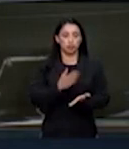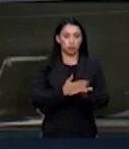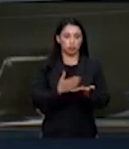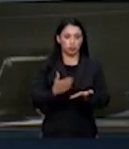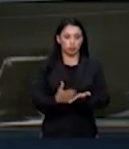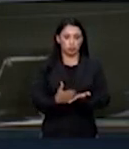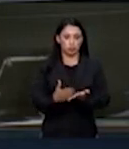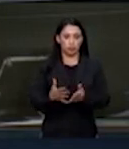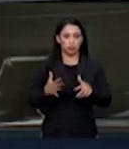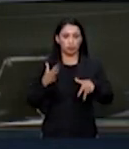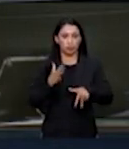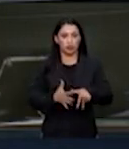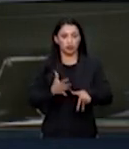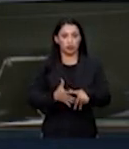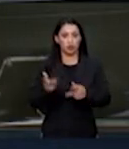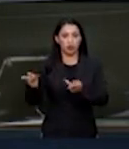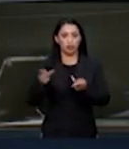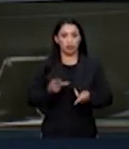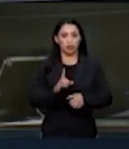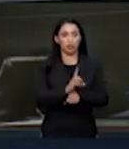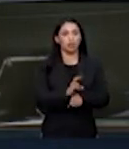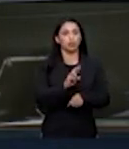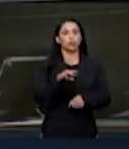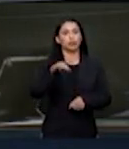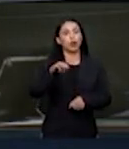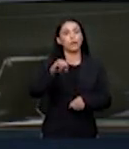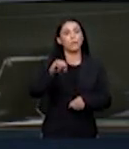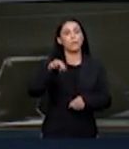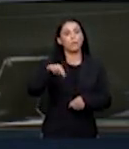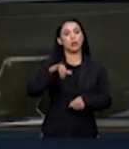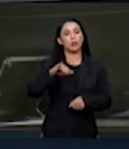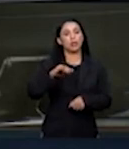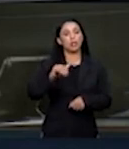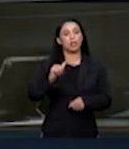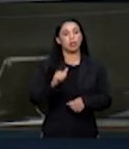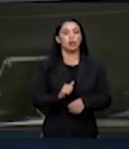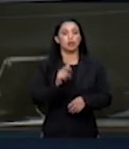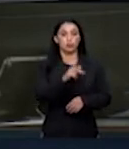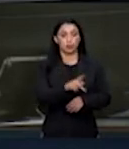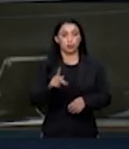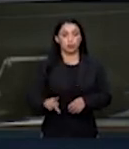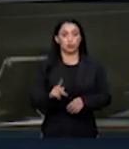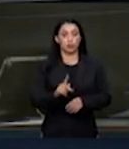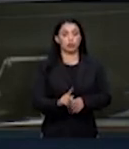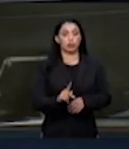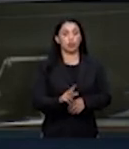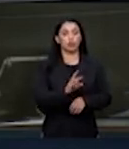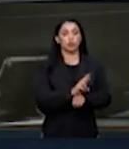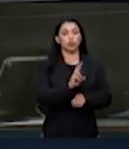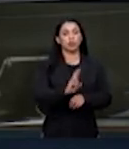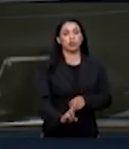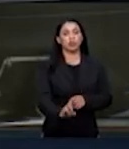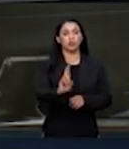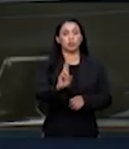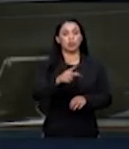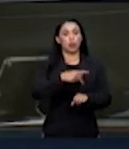Convido a doutora Mônica de Carvalho Magalhães Kassar, professora doutora, representante da Associação Nacional